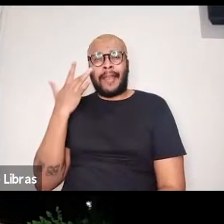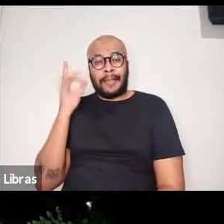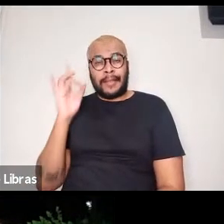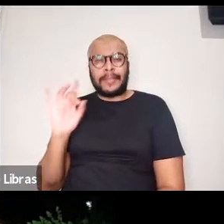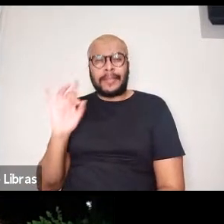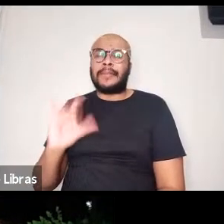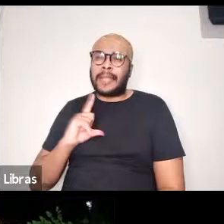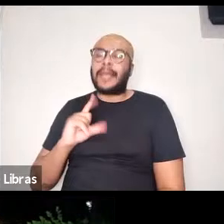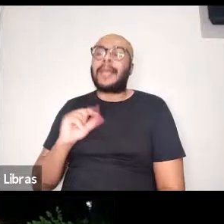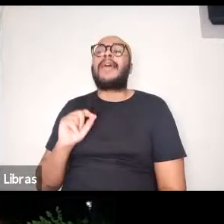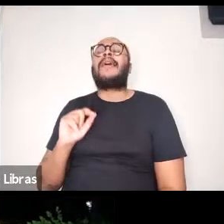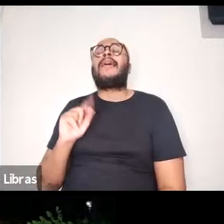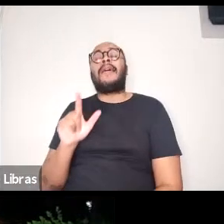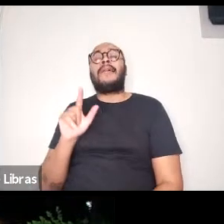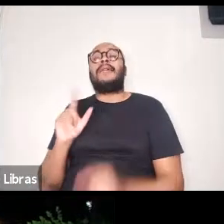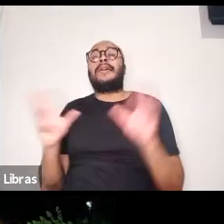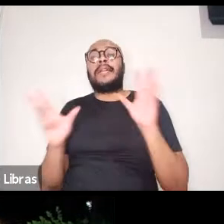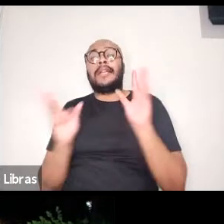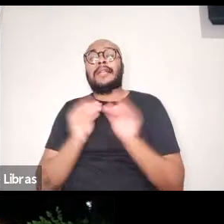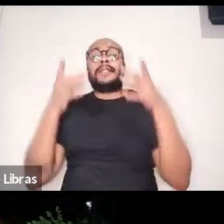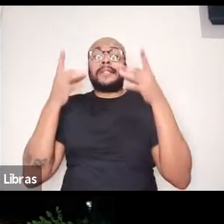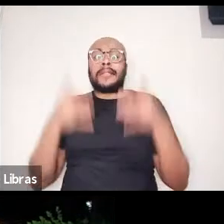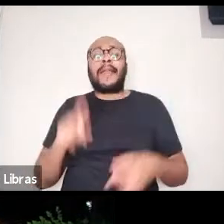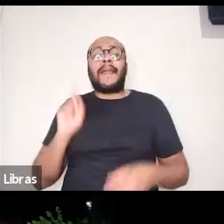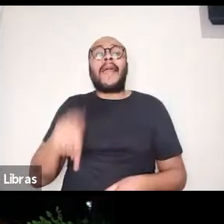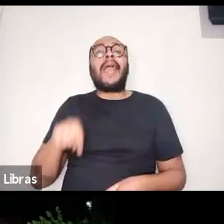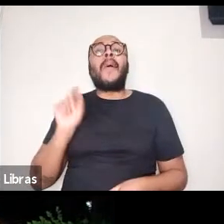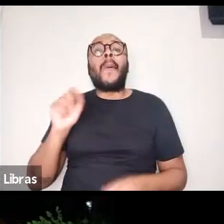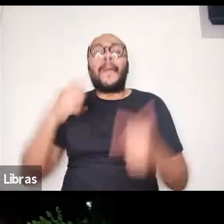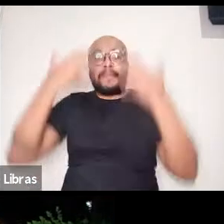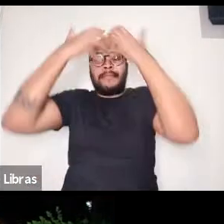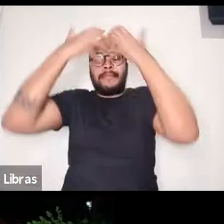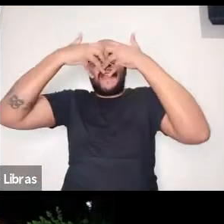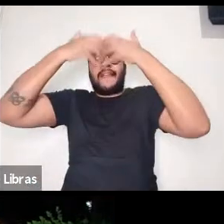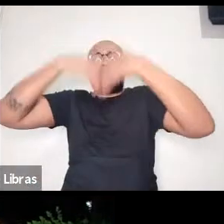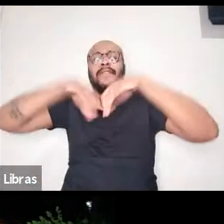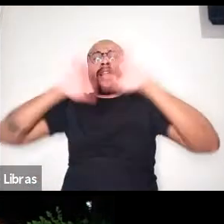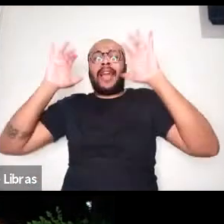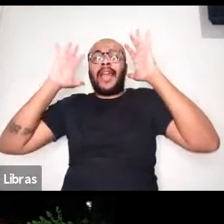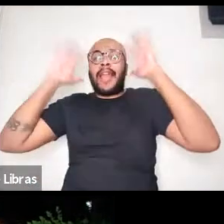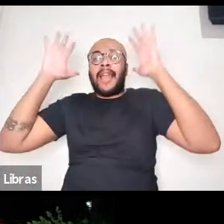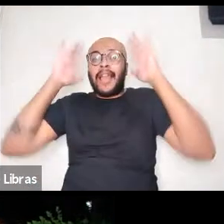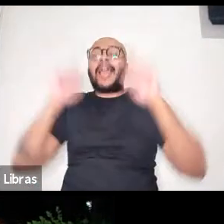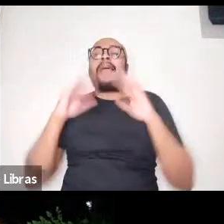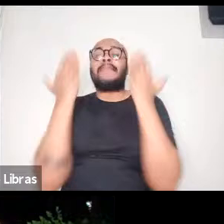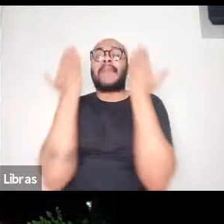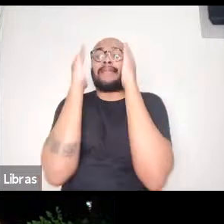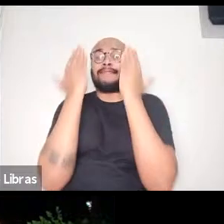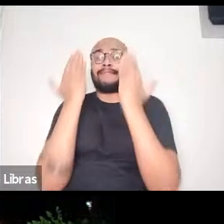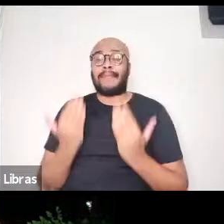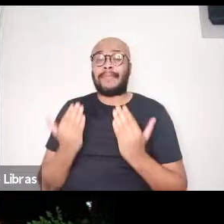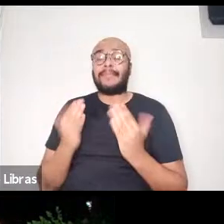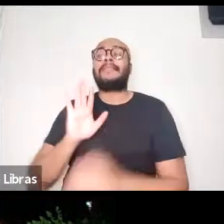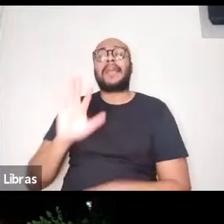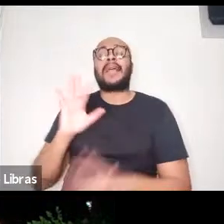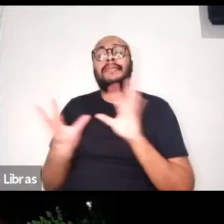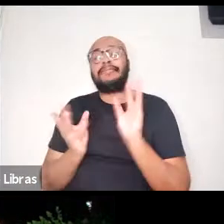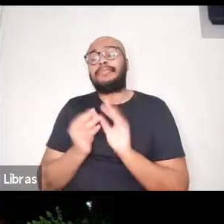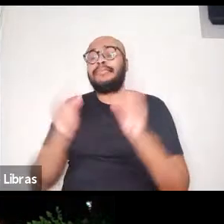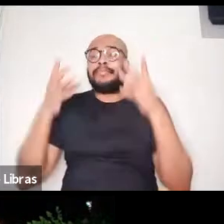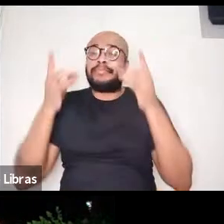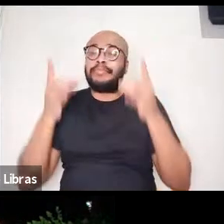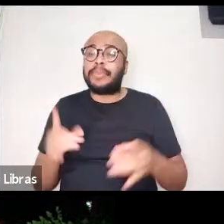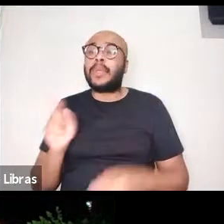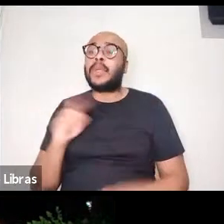que a resenha é uma reflexão, a resenha é uma análise, e a resenha, quando a